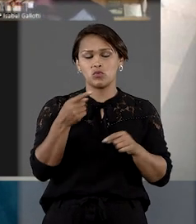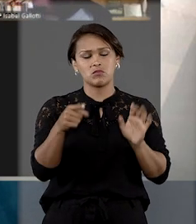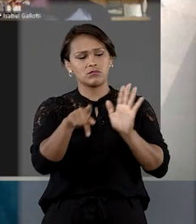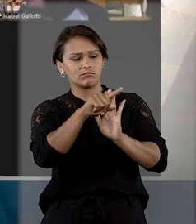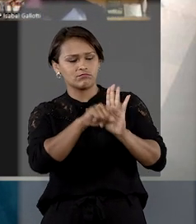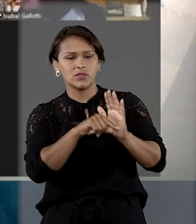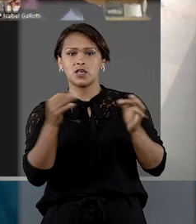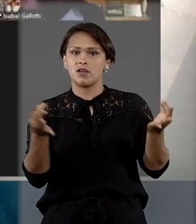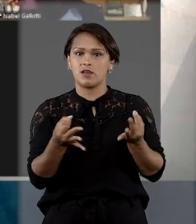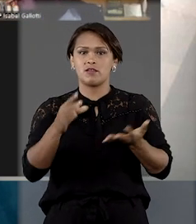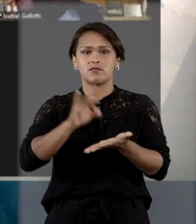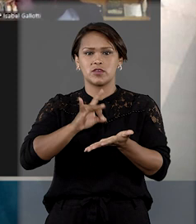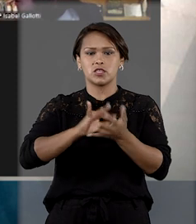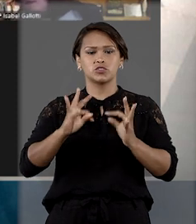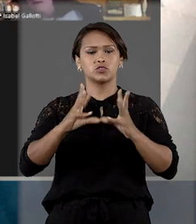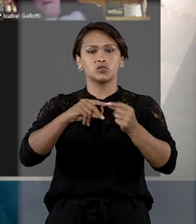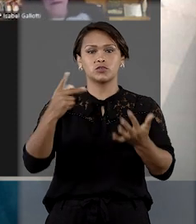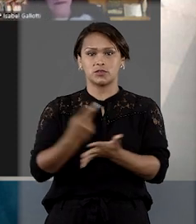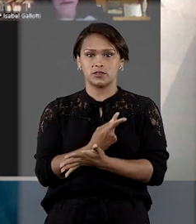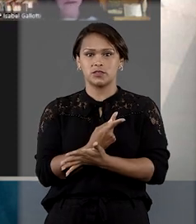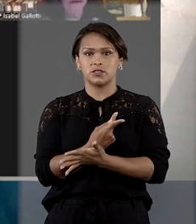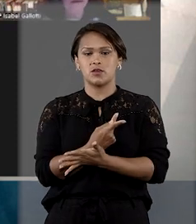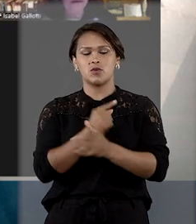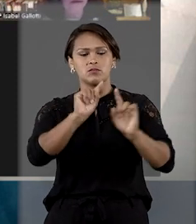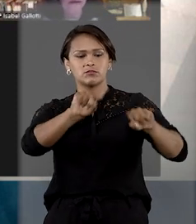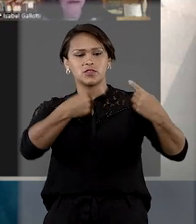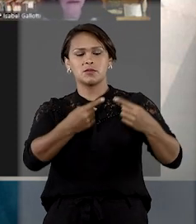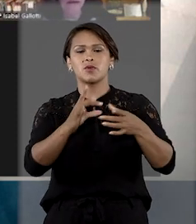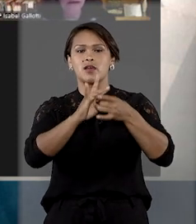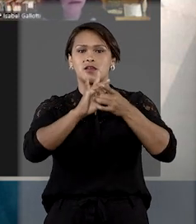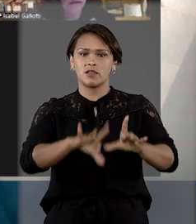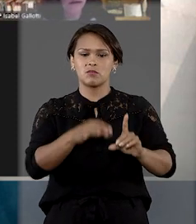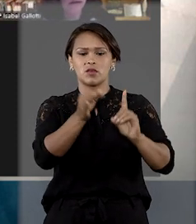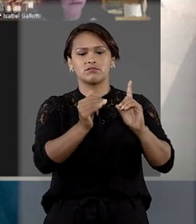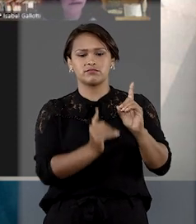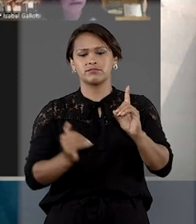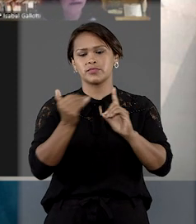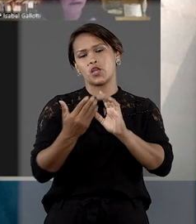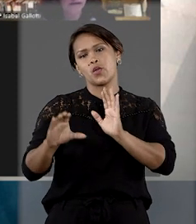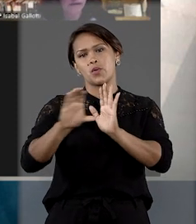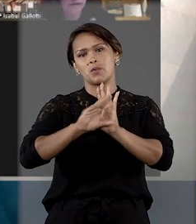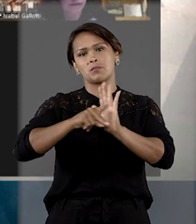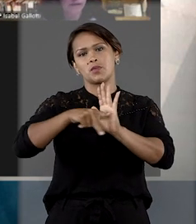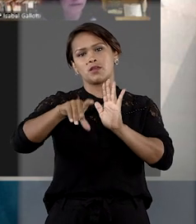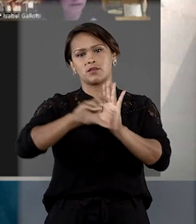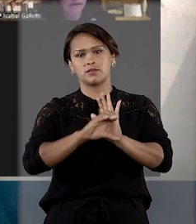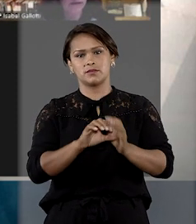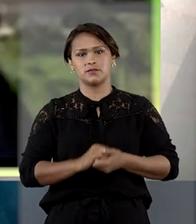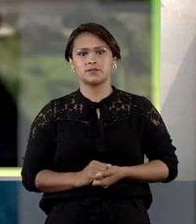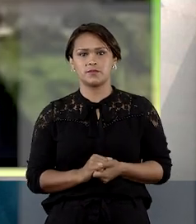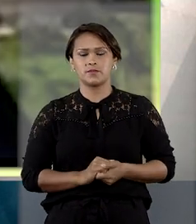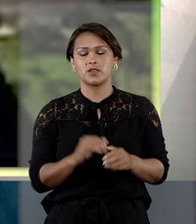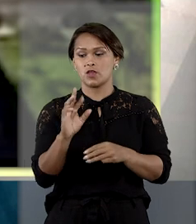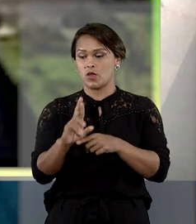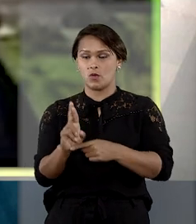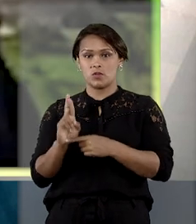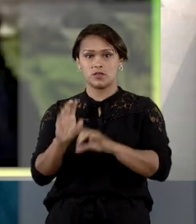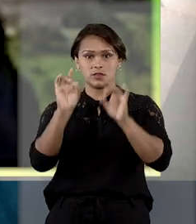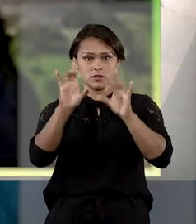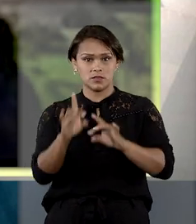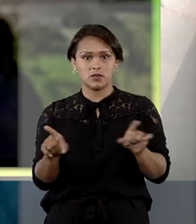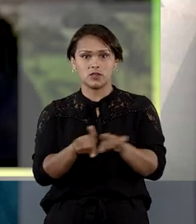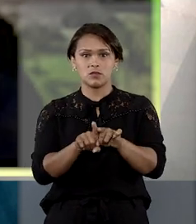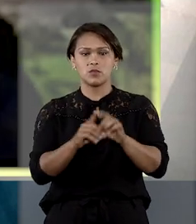razoável quanto à materialidade do fato, o que impõe a absolvição, conforme o Código de Processo Penal. O ministro